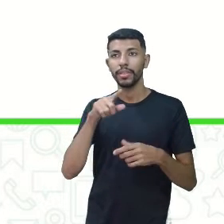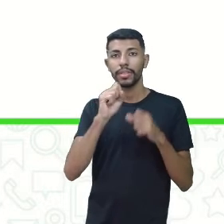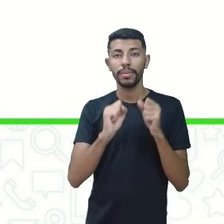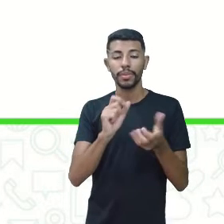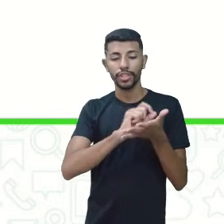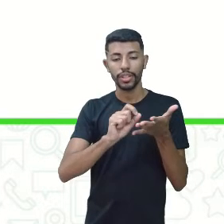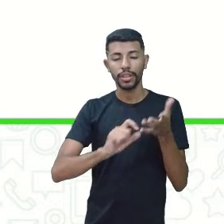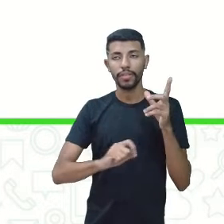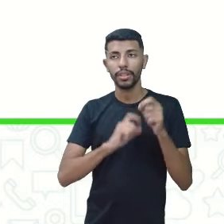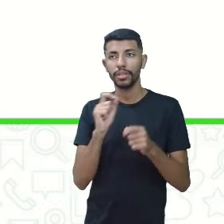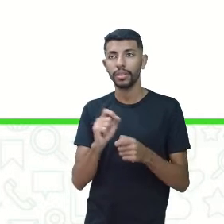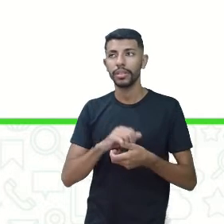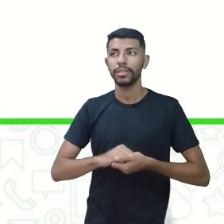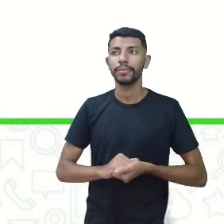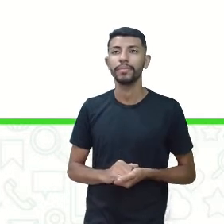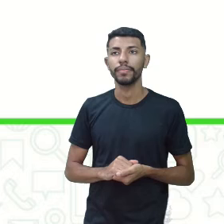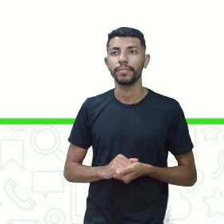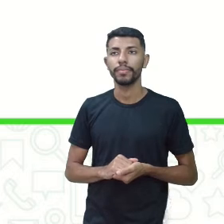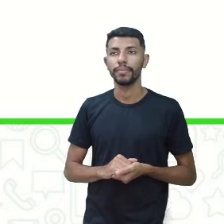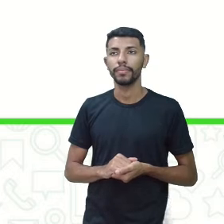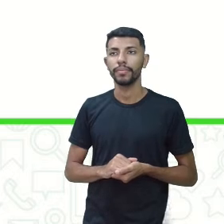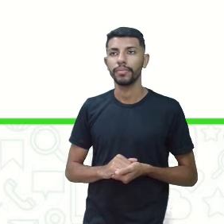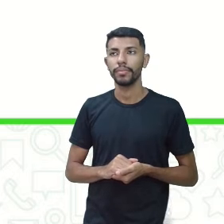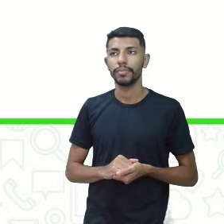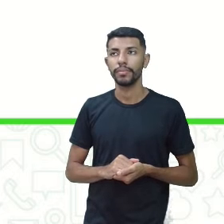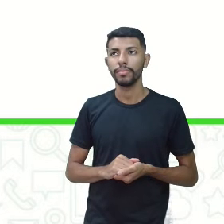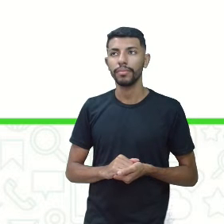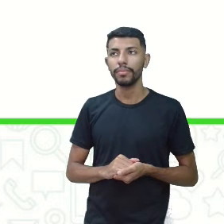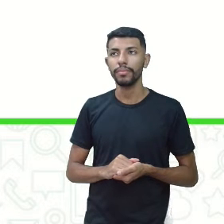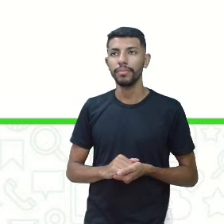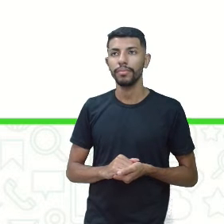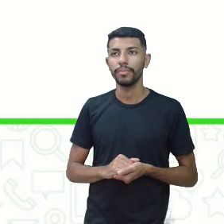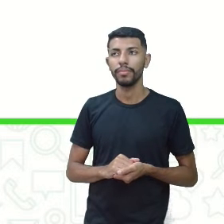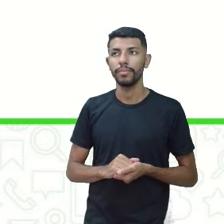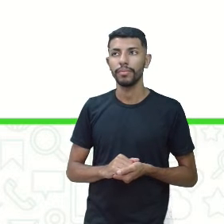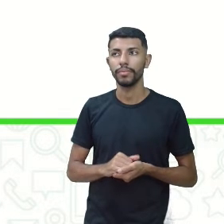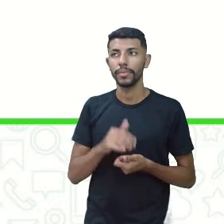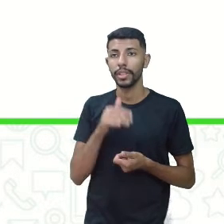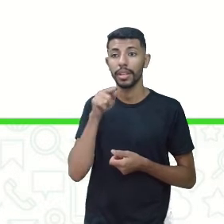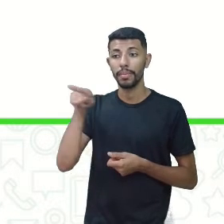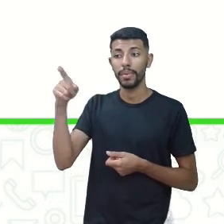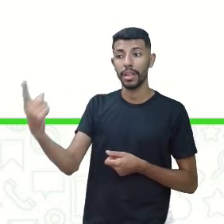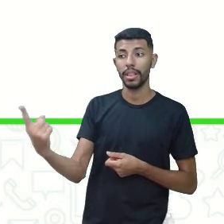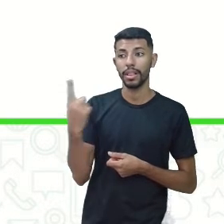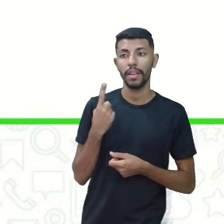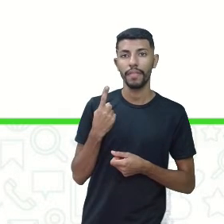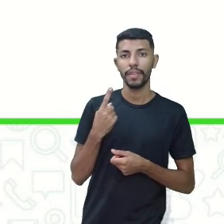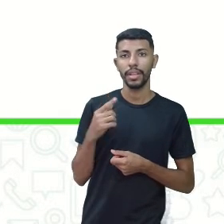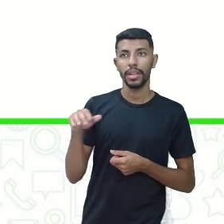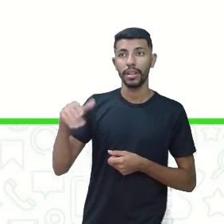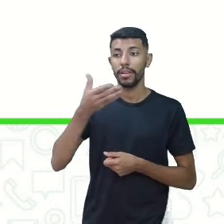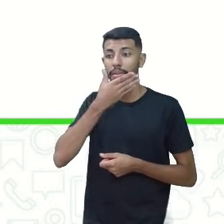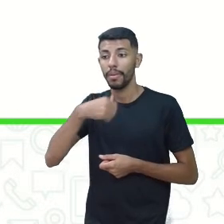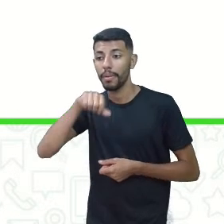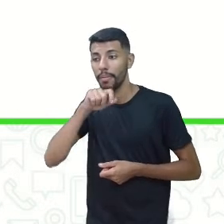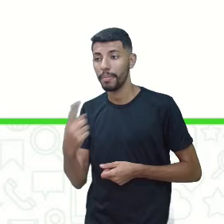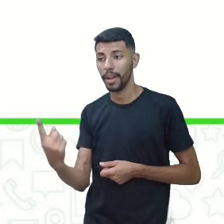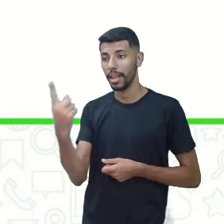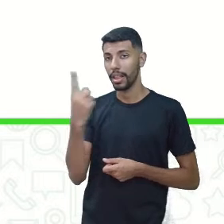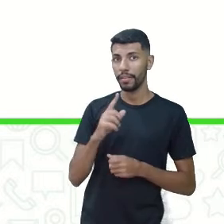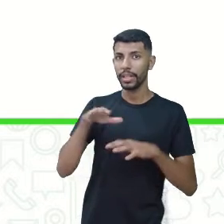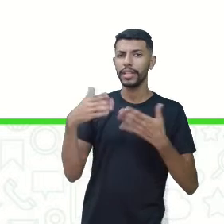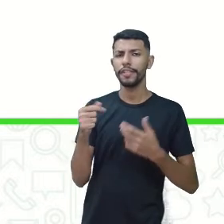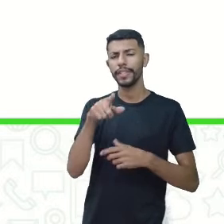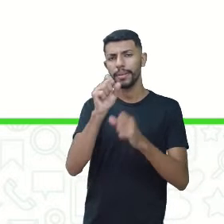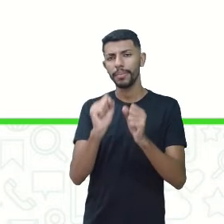Father is coming, ou he is coming, né? Ele está vindo. Pai está vindo. E aí você pode fazer frases,